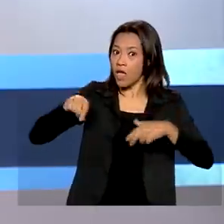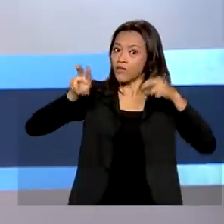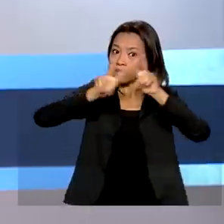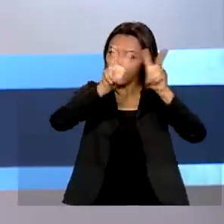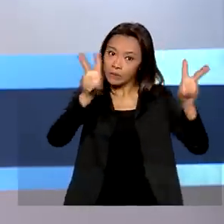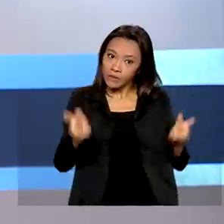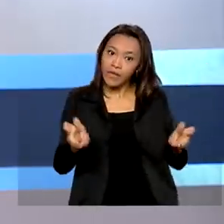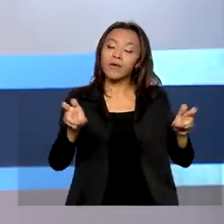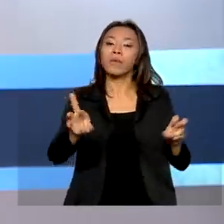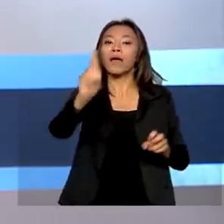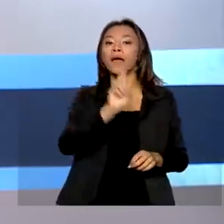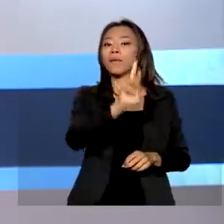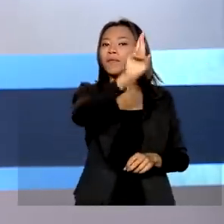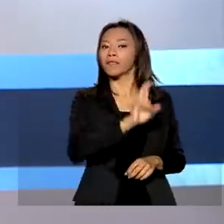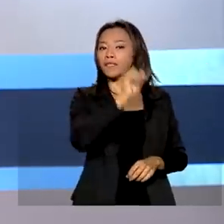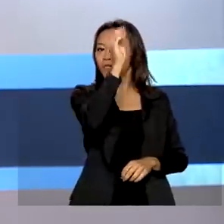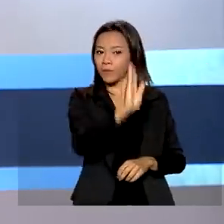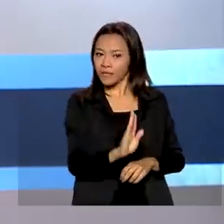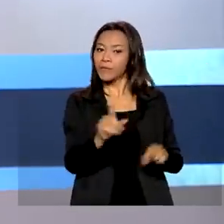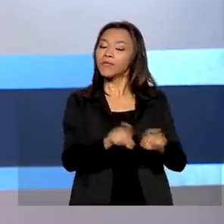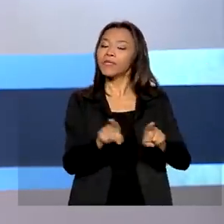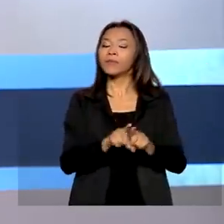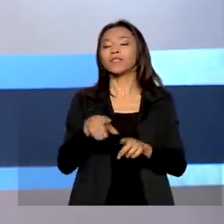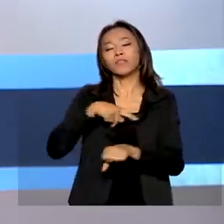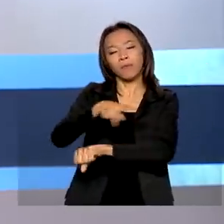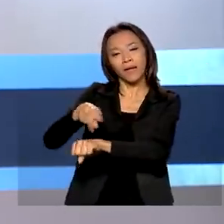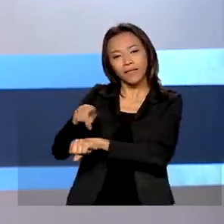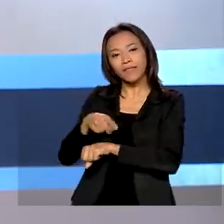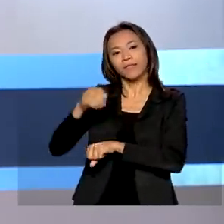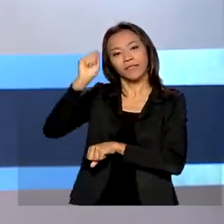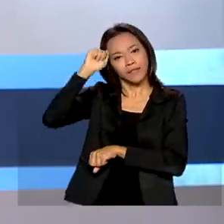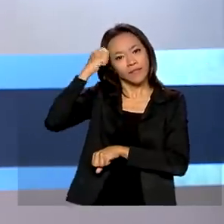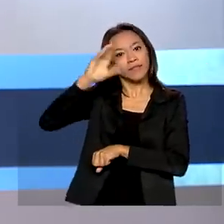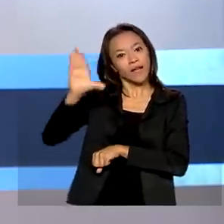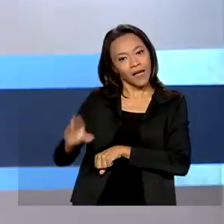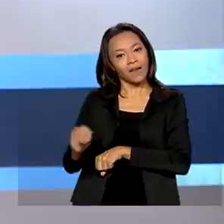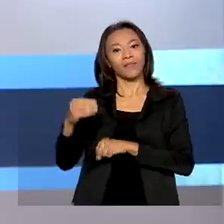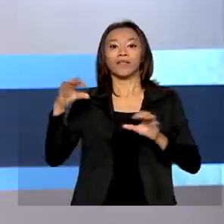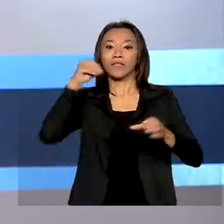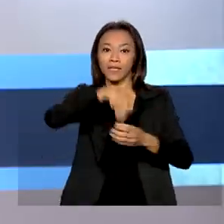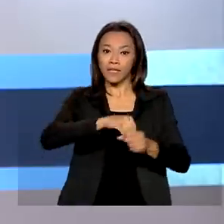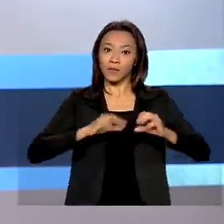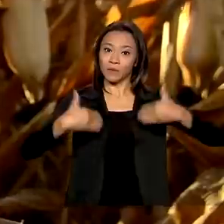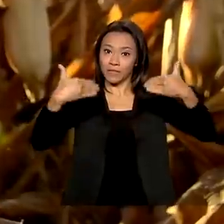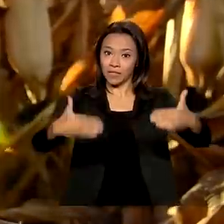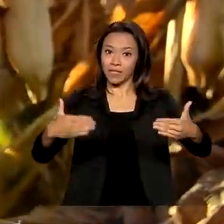entre representantes do Brasil e de países africanos no Ministério das Relações Exteriores.